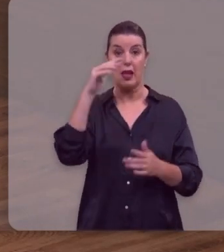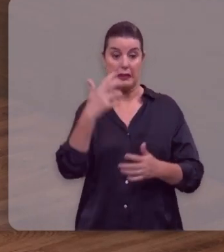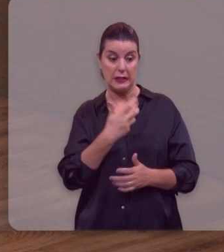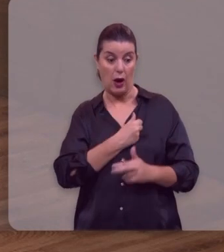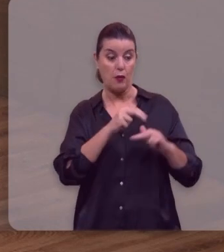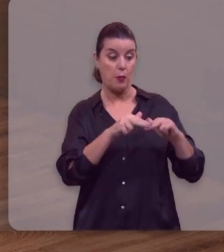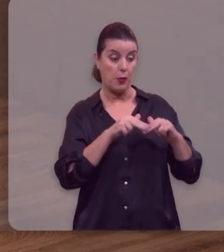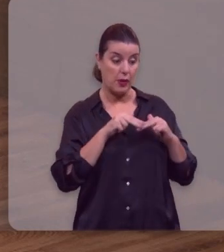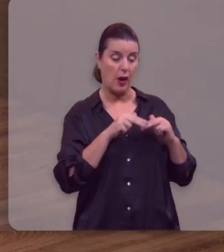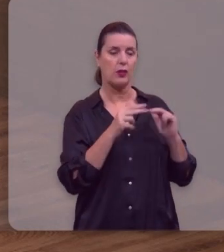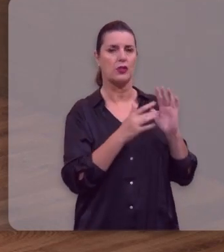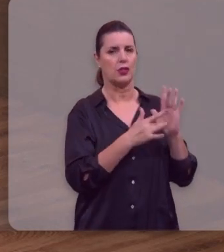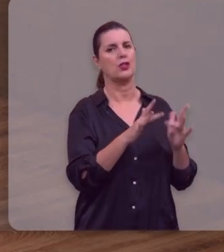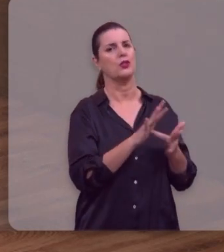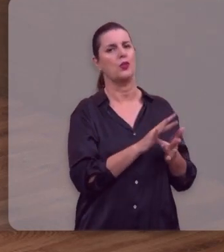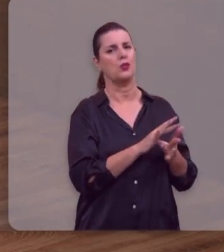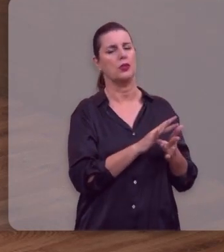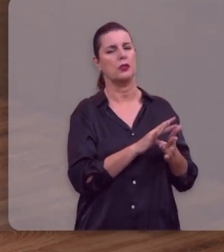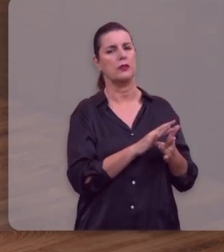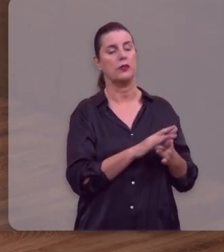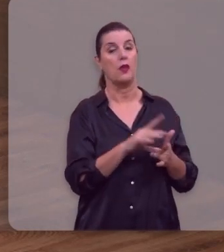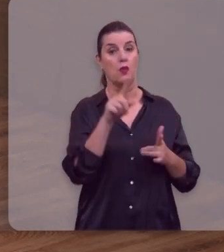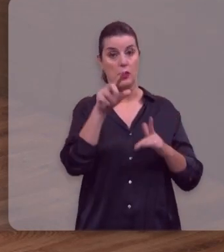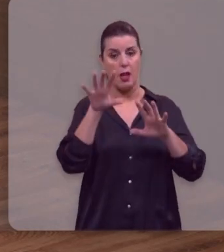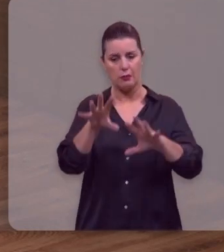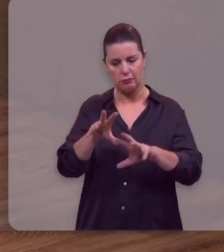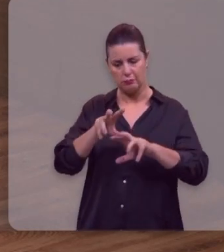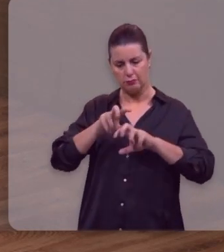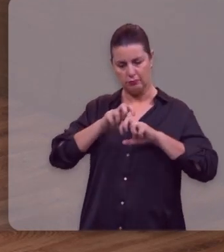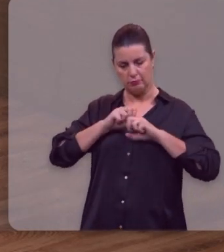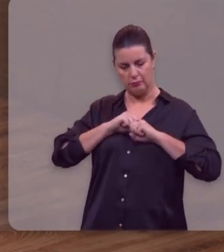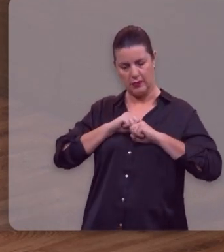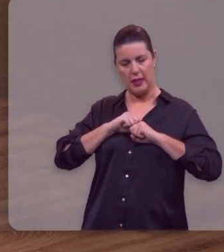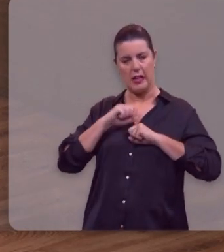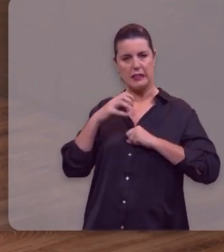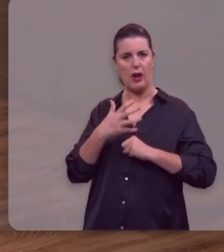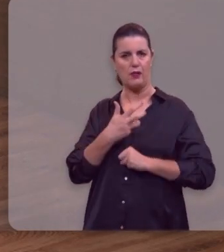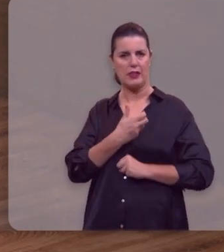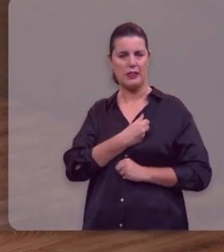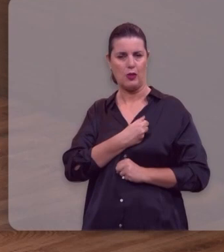apropria desta salvação, adquirida por Cristo,